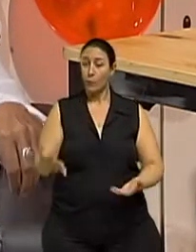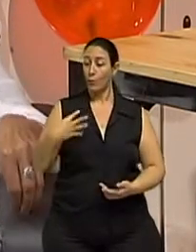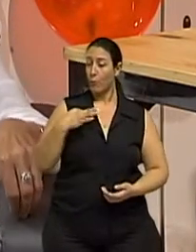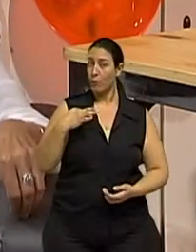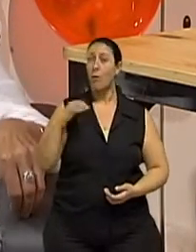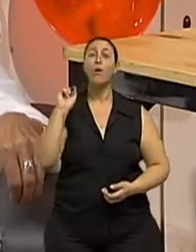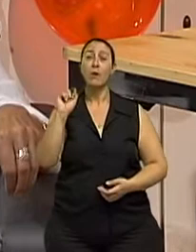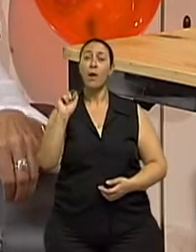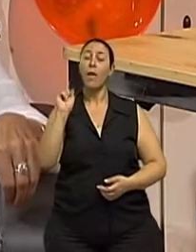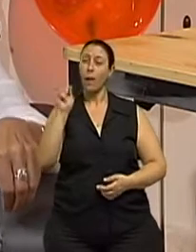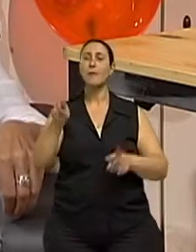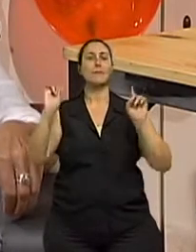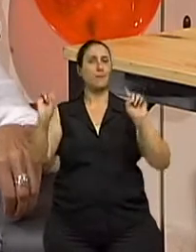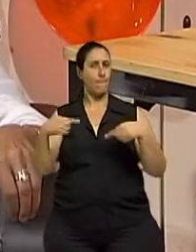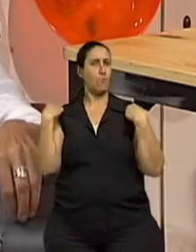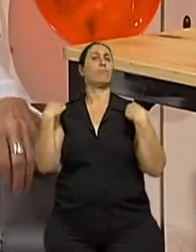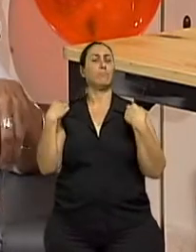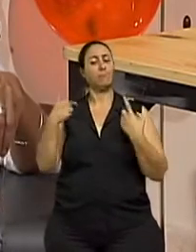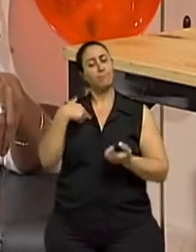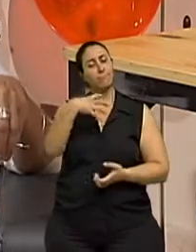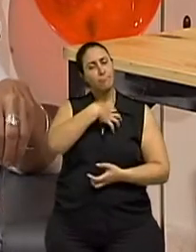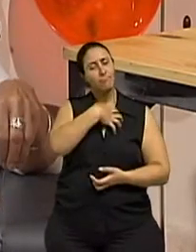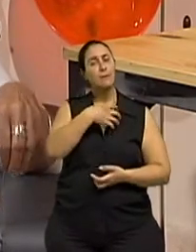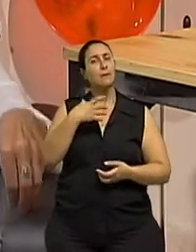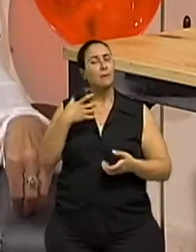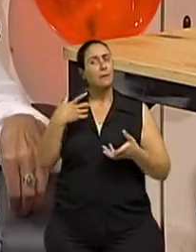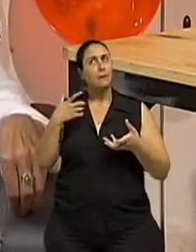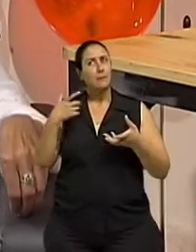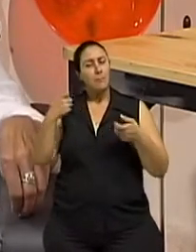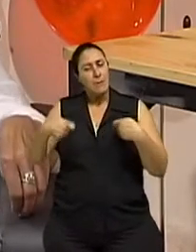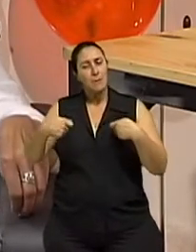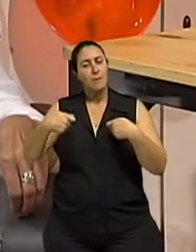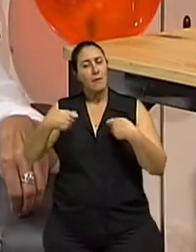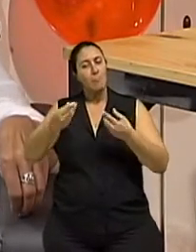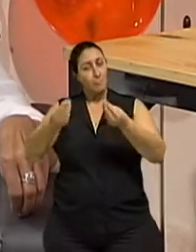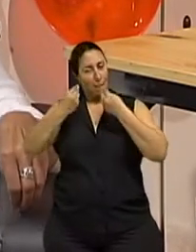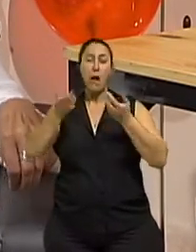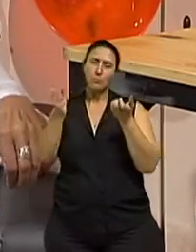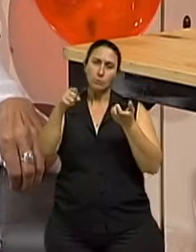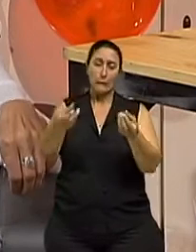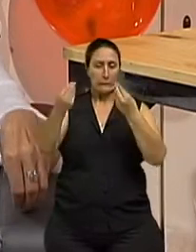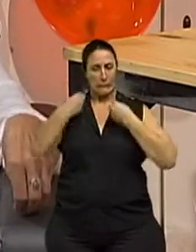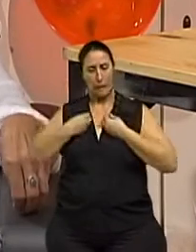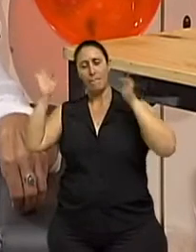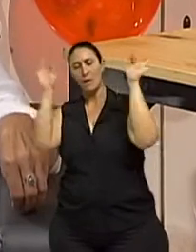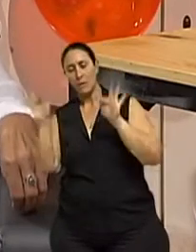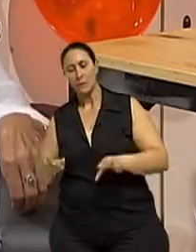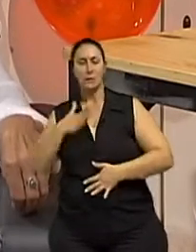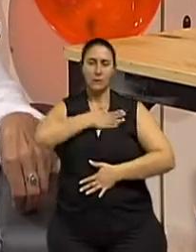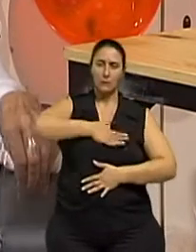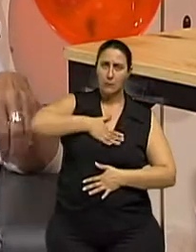um desafio. É um desafio sim, que vai nos dar muita satisfação, vai nos manter muito